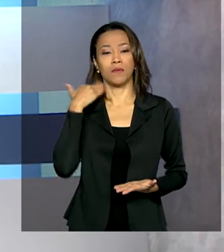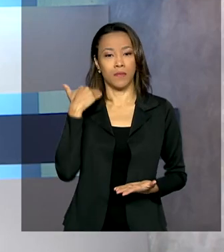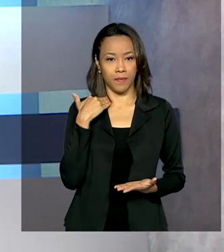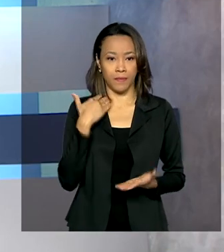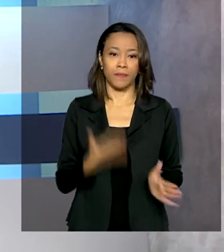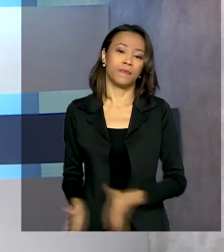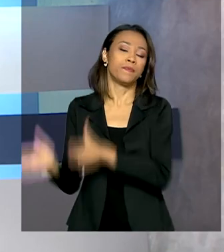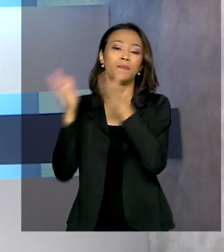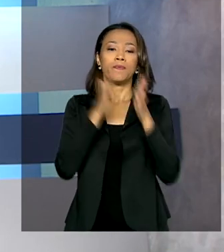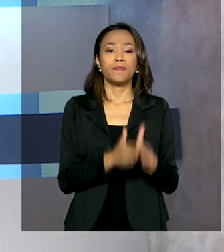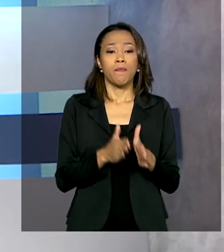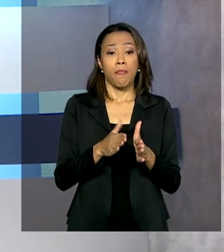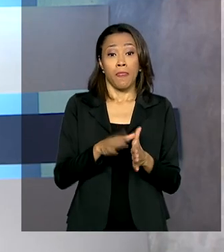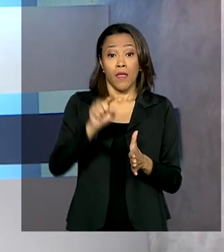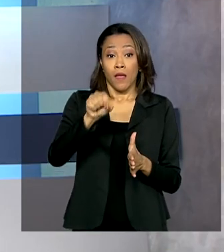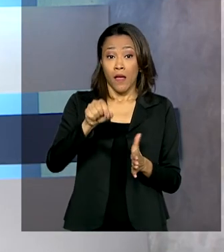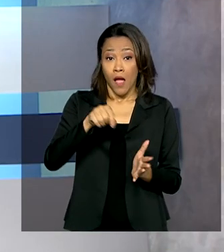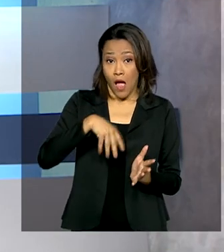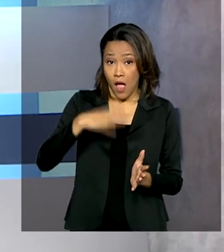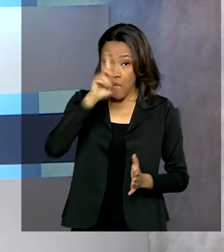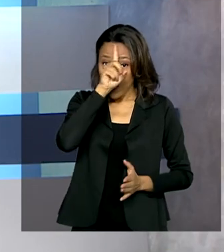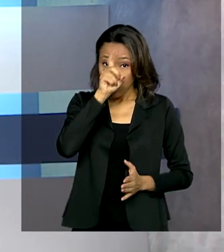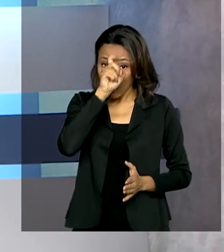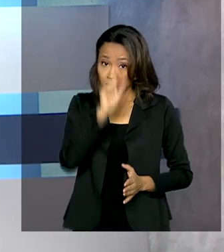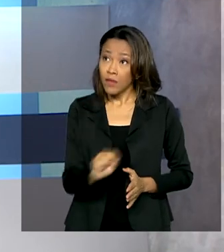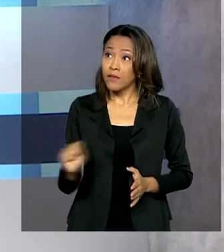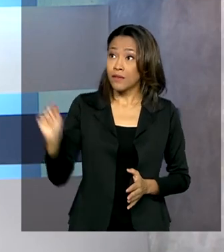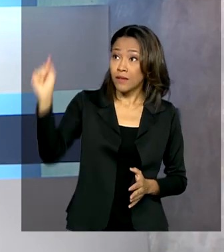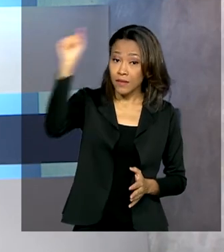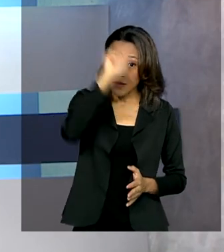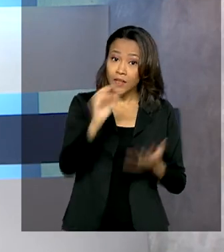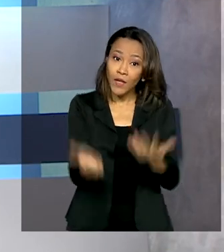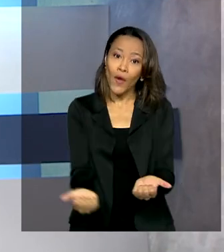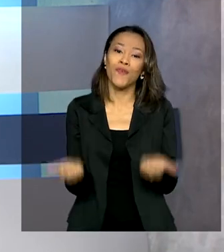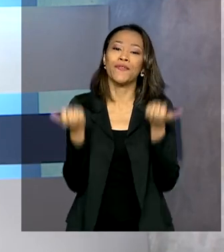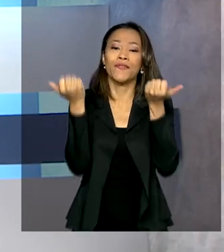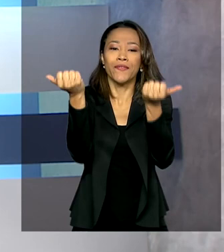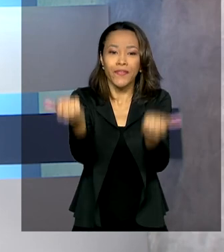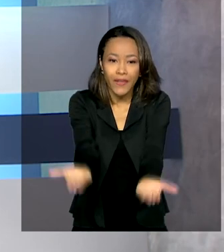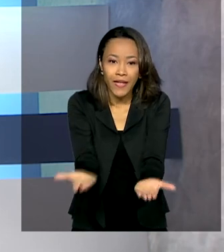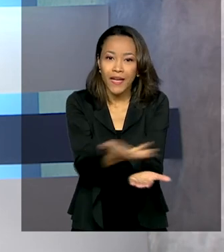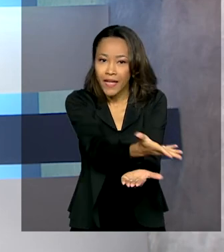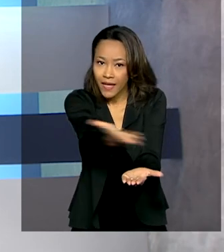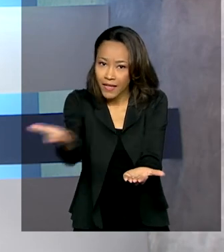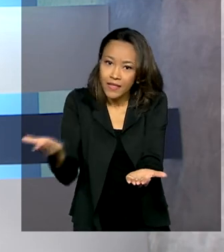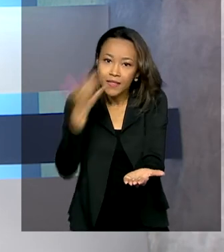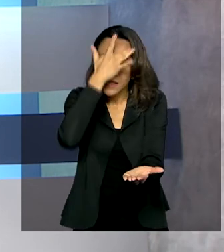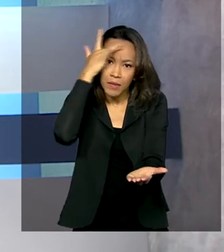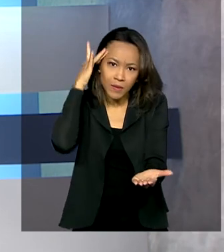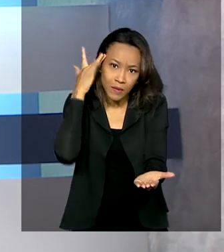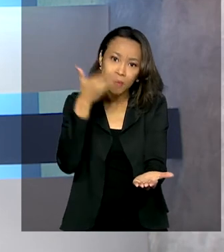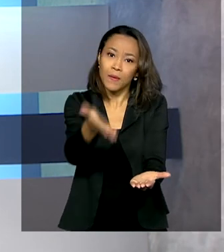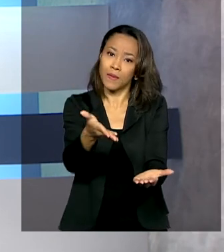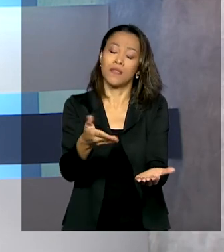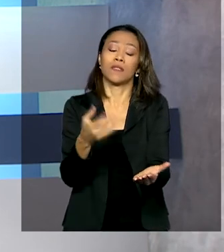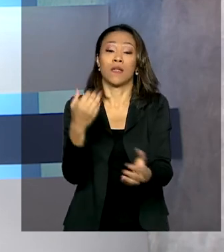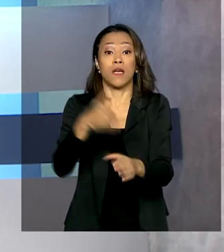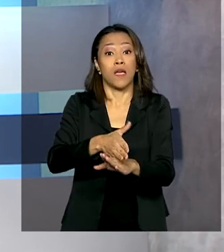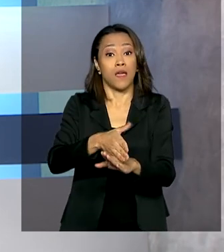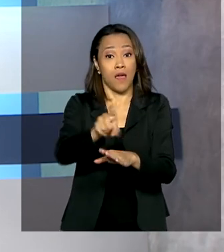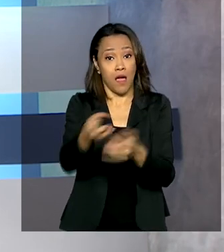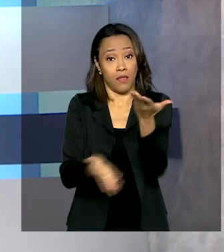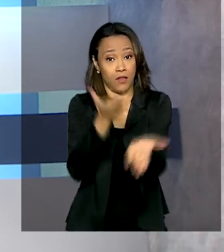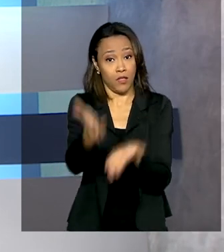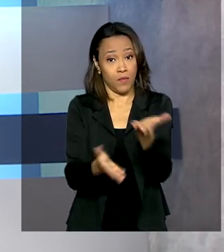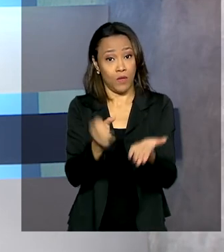As unidades que oferecem a atenção primária de saúde, que são a porta de entrada da população ao SUS, vão poder contar com recursos